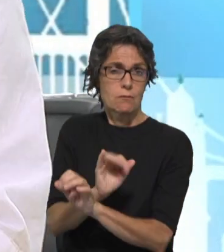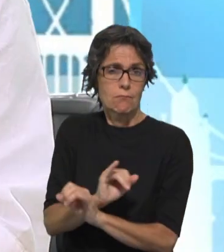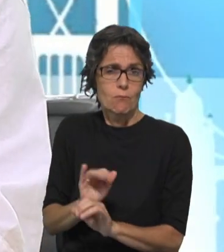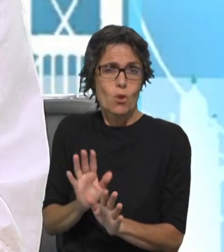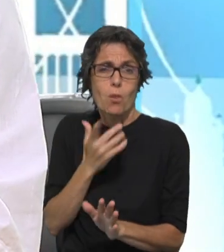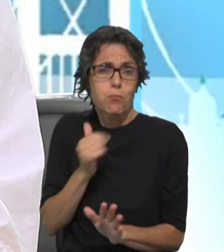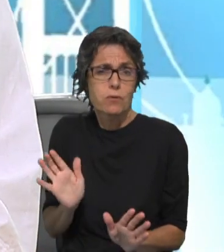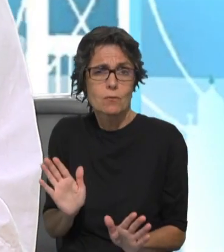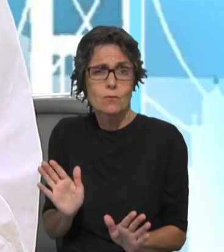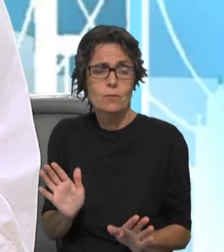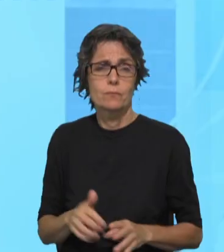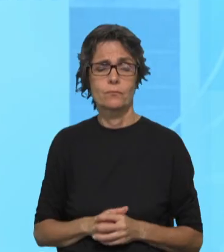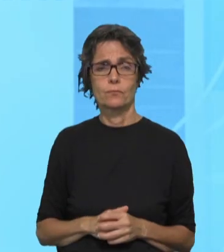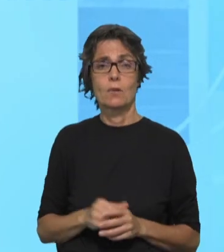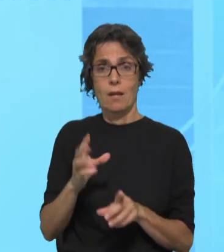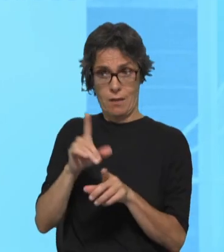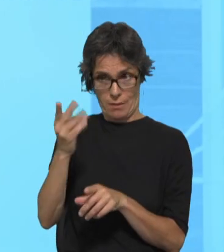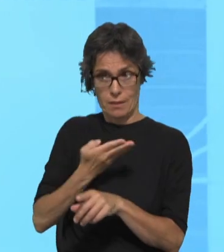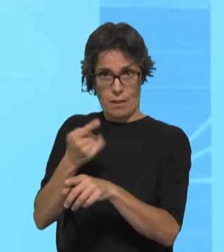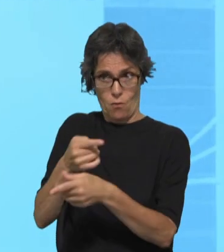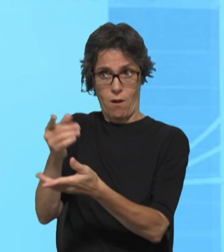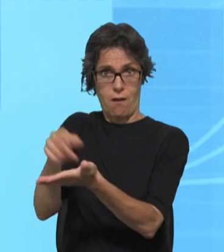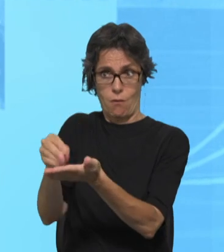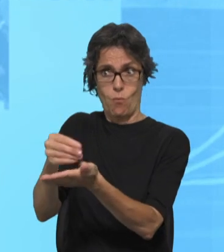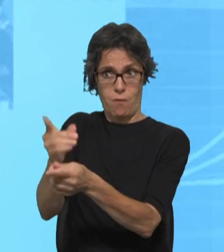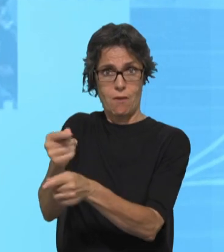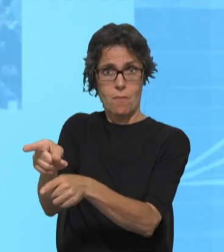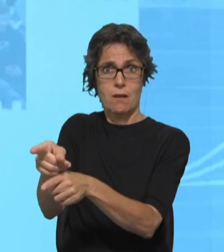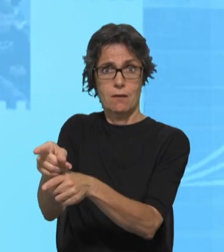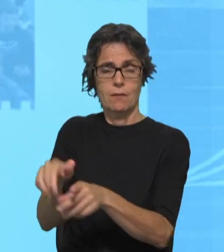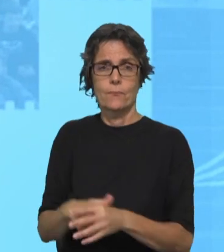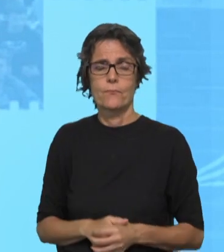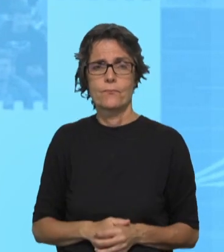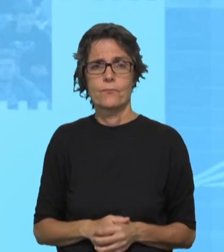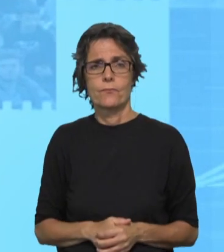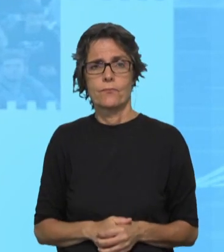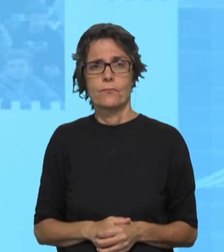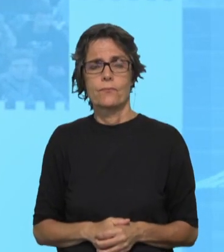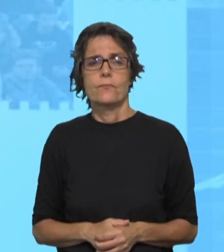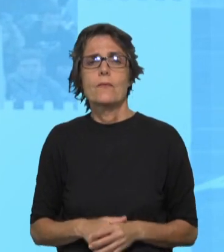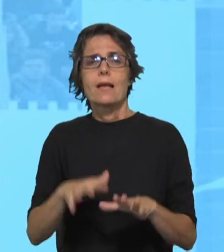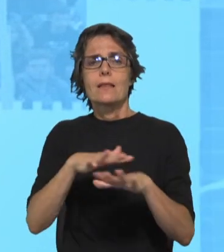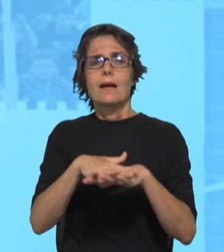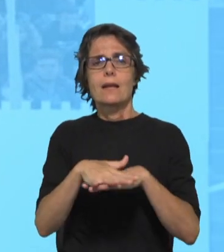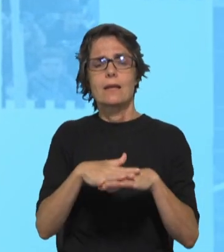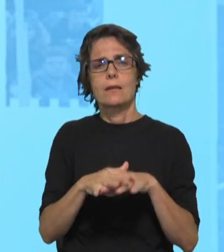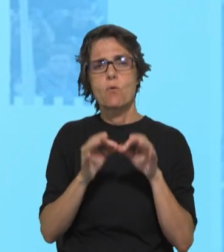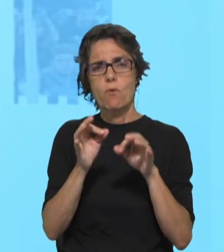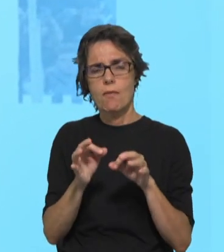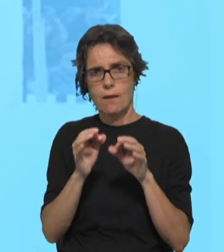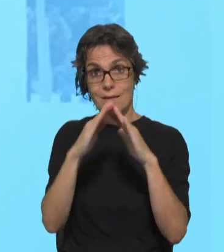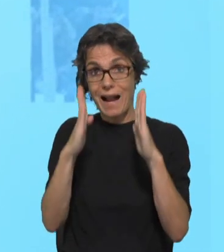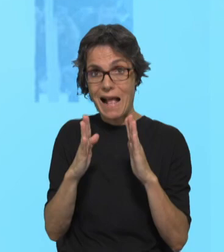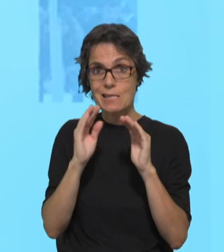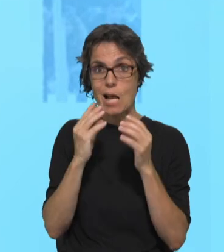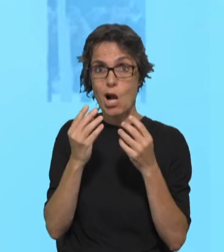que também participam dessa casa comum. Rita Veiga, a rede cuidar da casa comum tem esta preocupação também